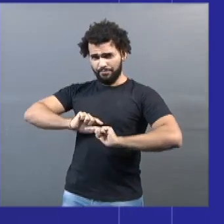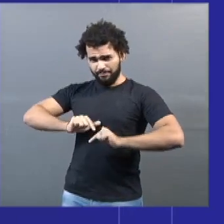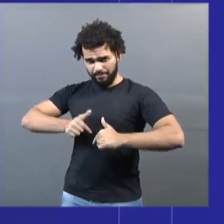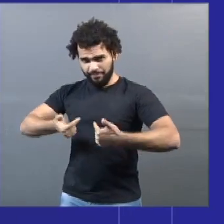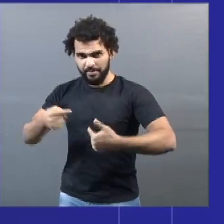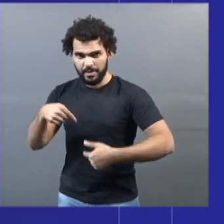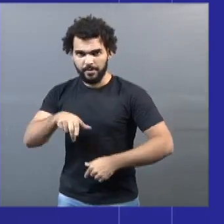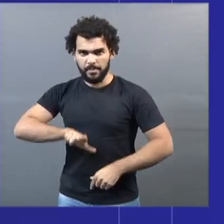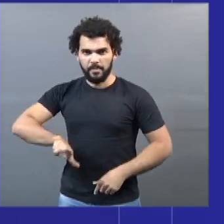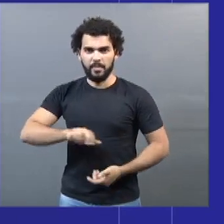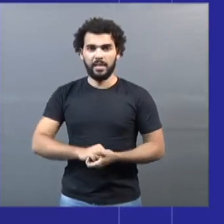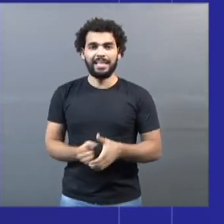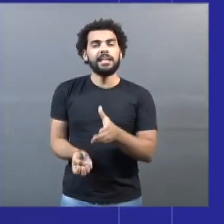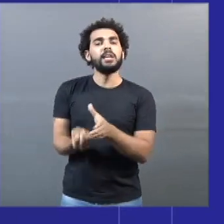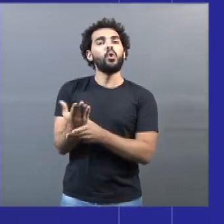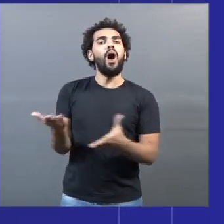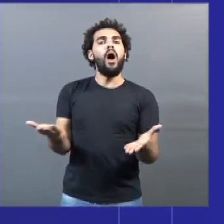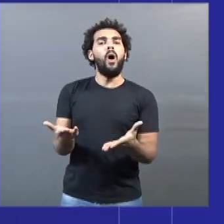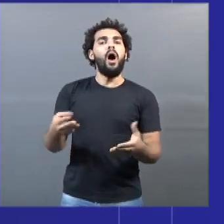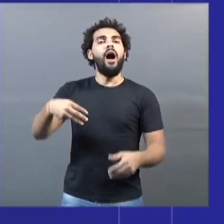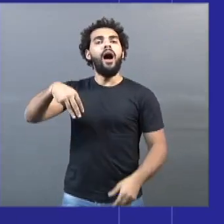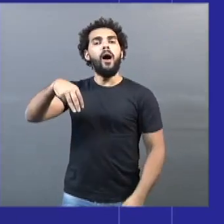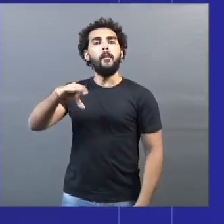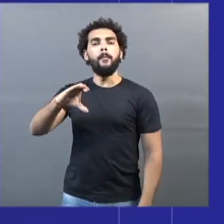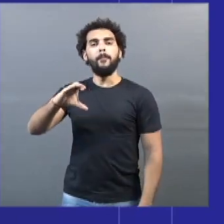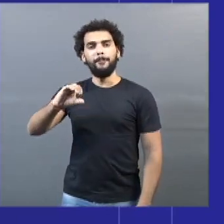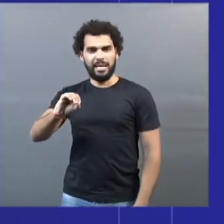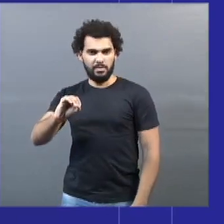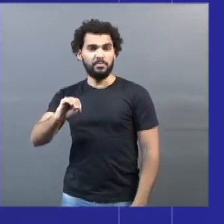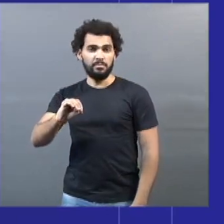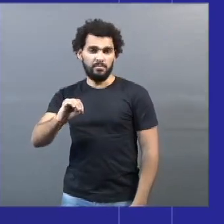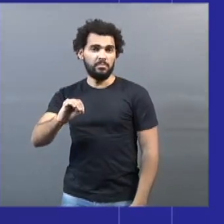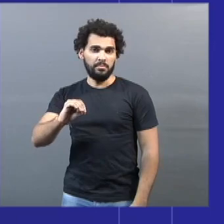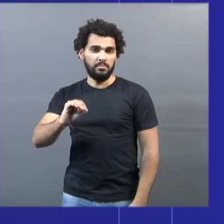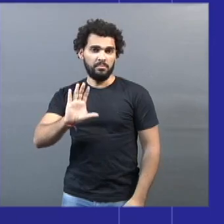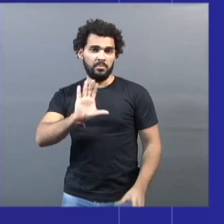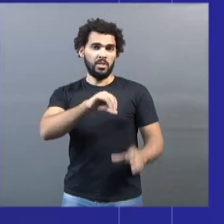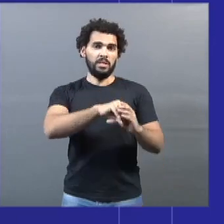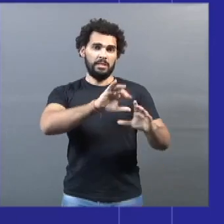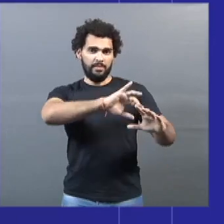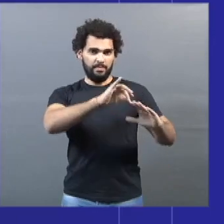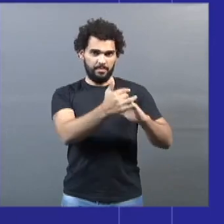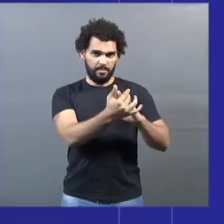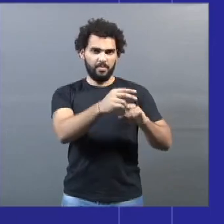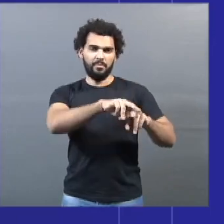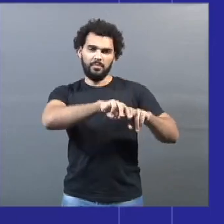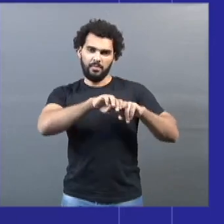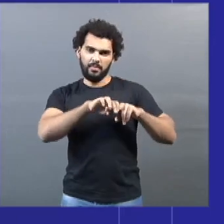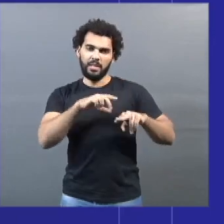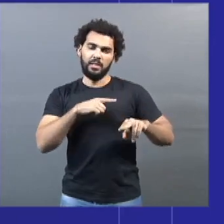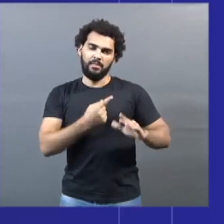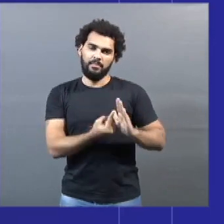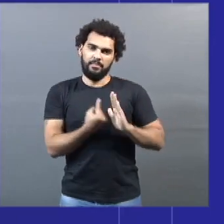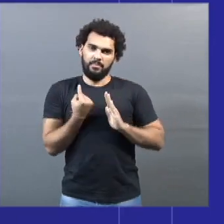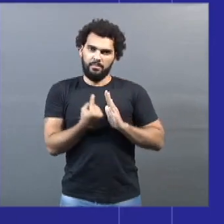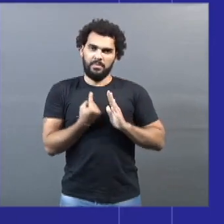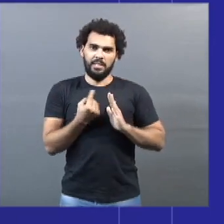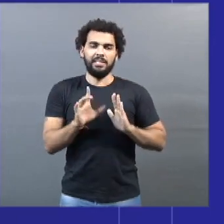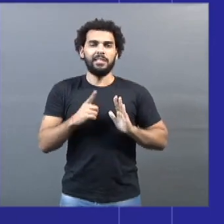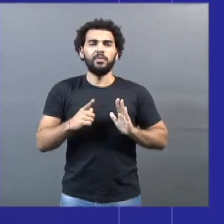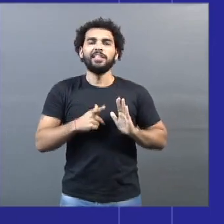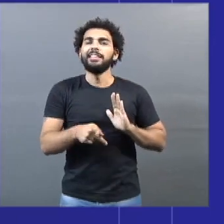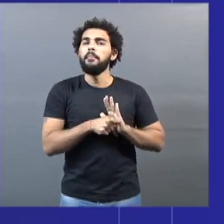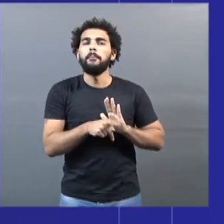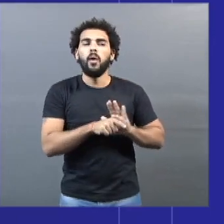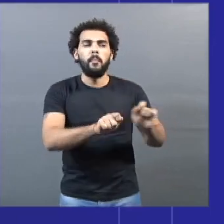criado em março desse ano em rede social devido ao isolamento. Nós funcionamos em assembleia virtual